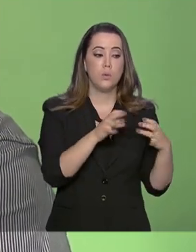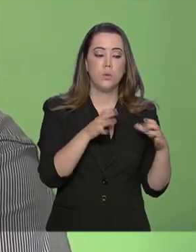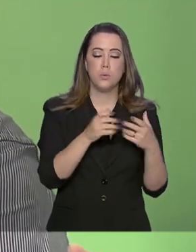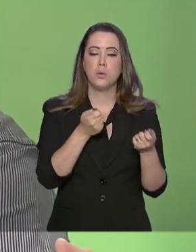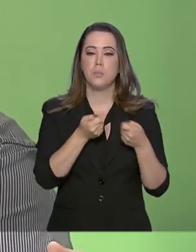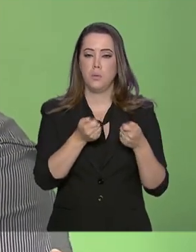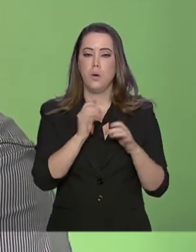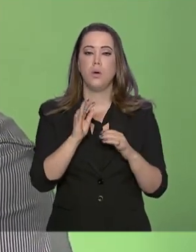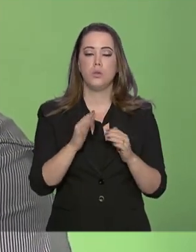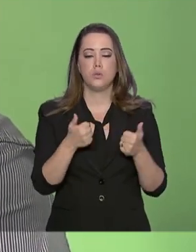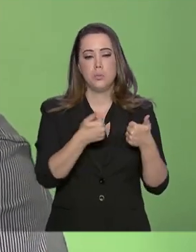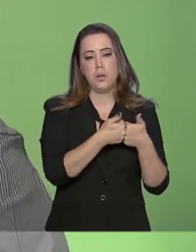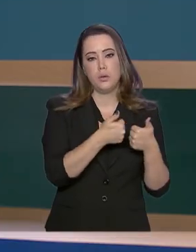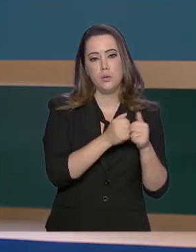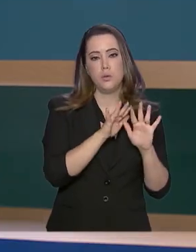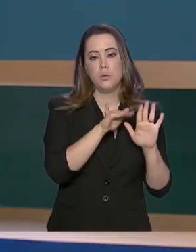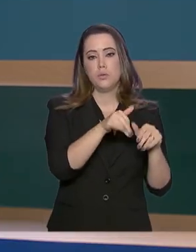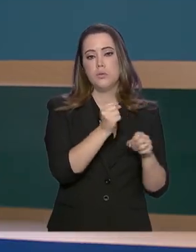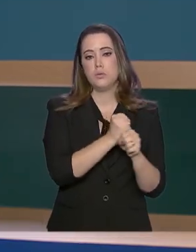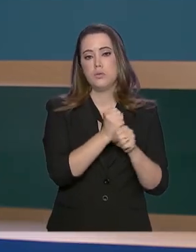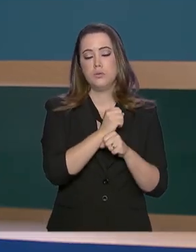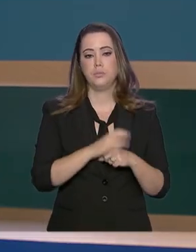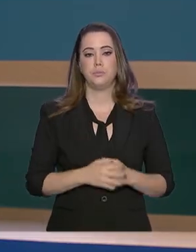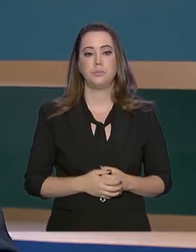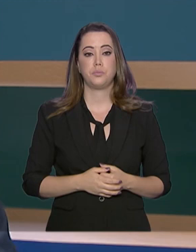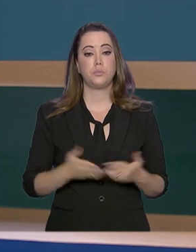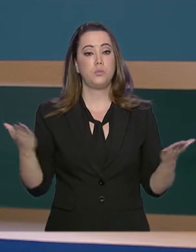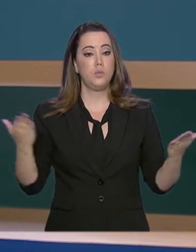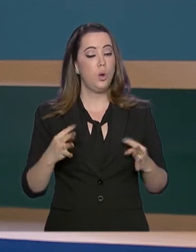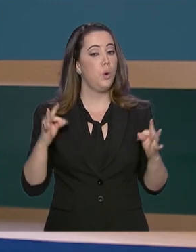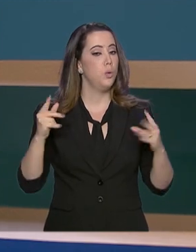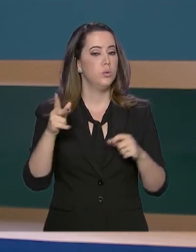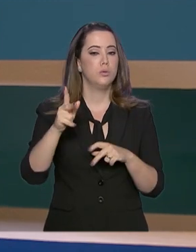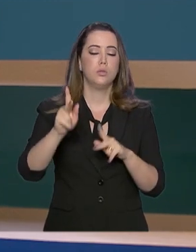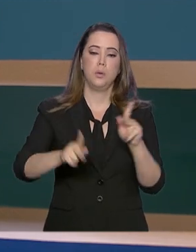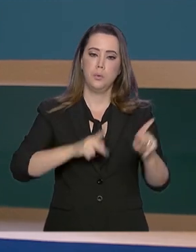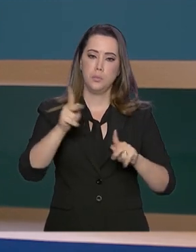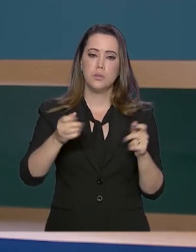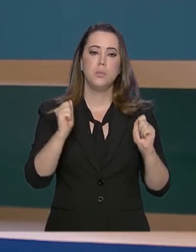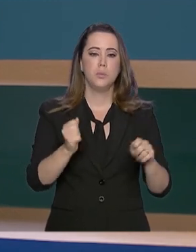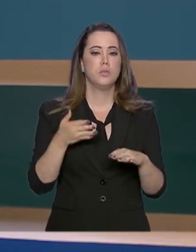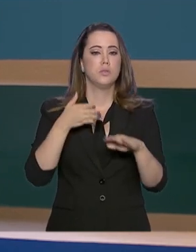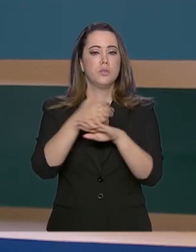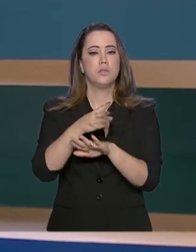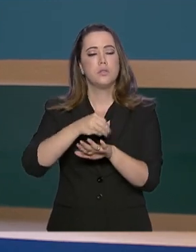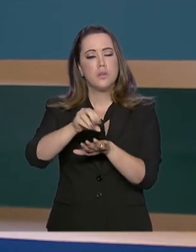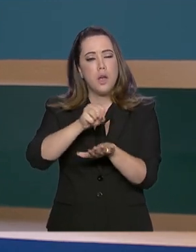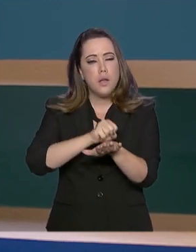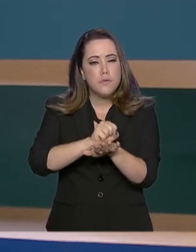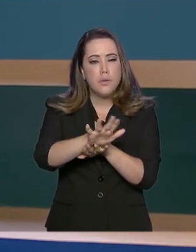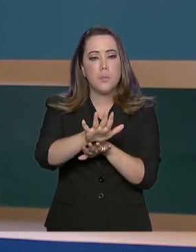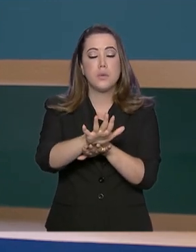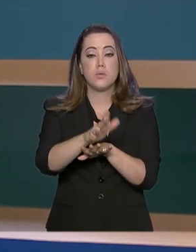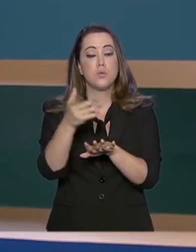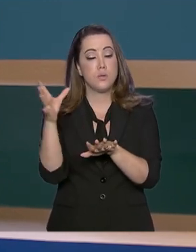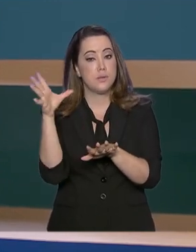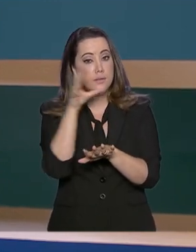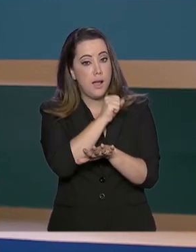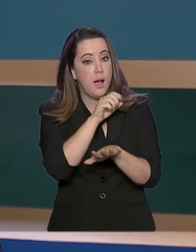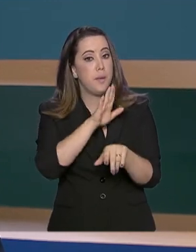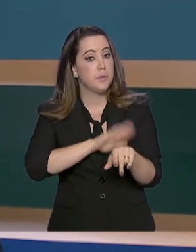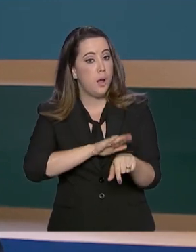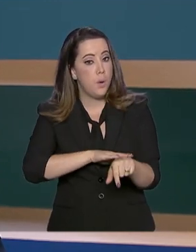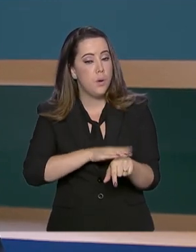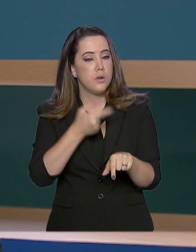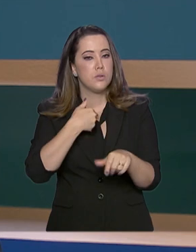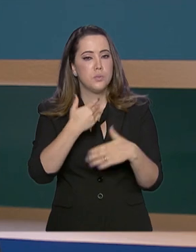ajustar lá mais próximo do final do ano. Agora, toda a população pode ter acesso a informações atualizadas sobre o